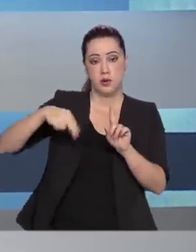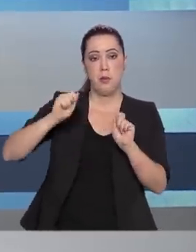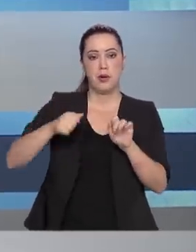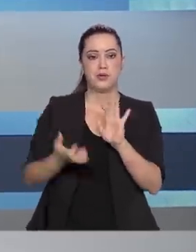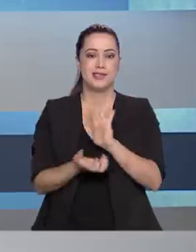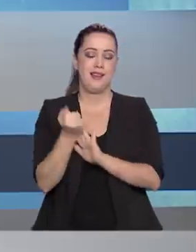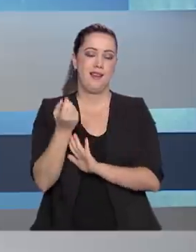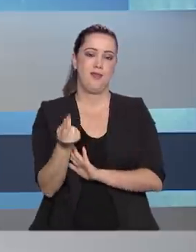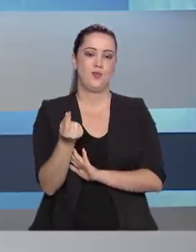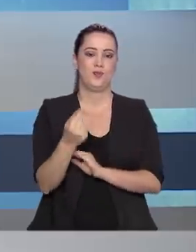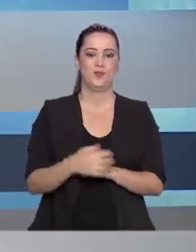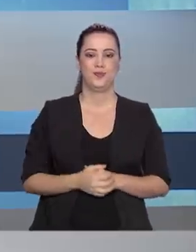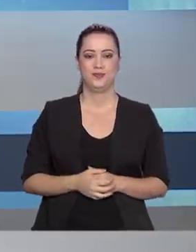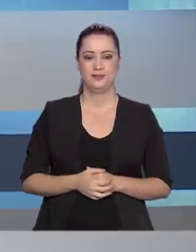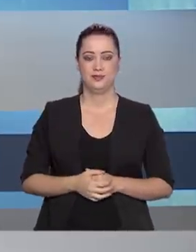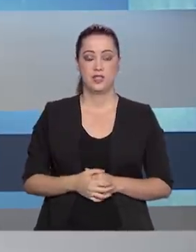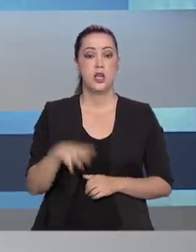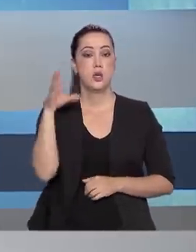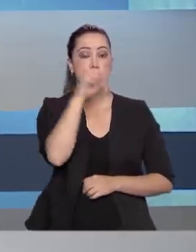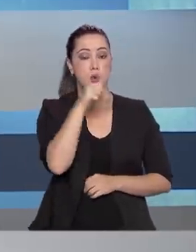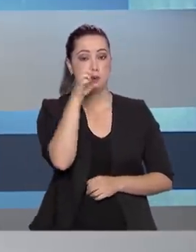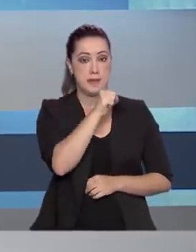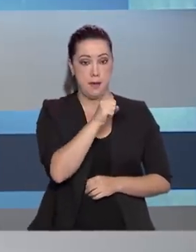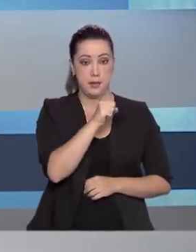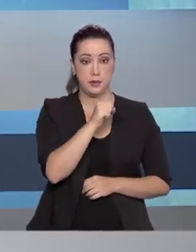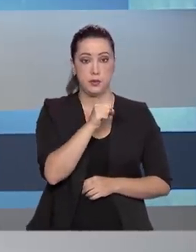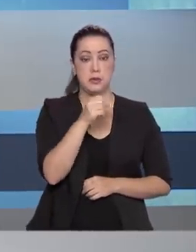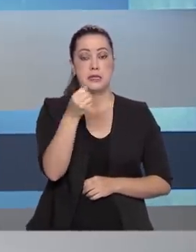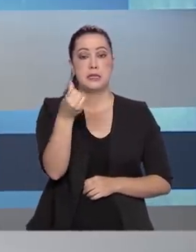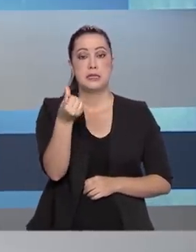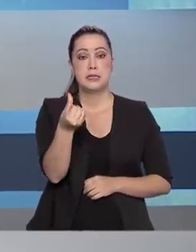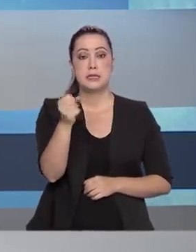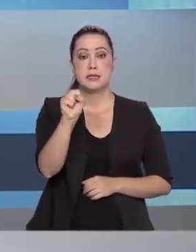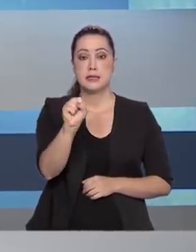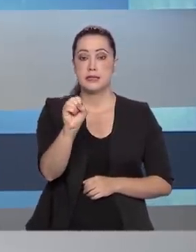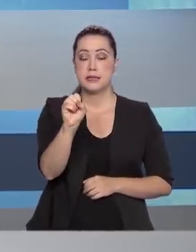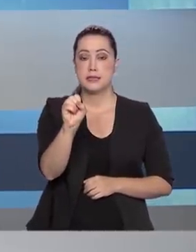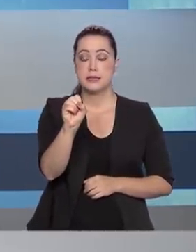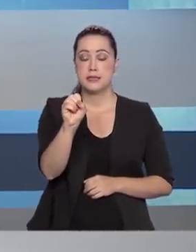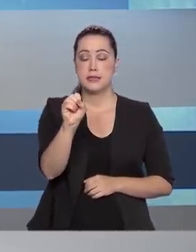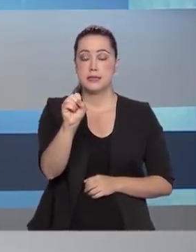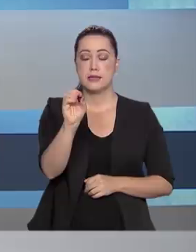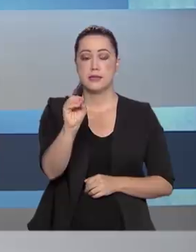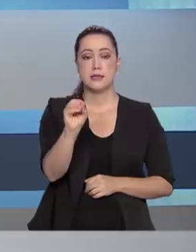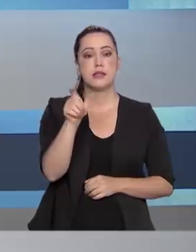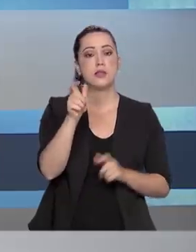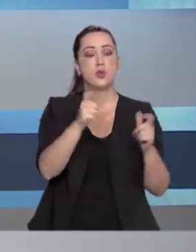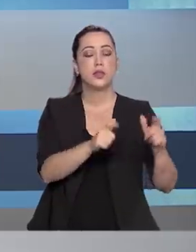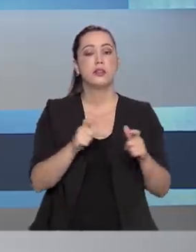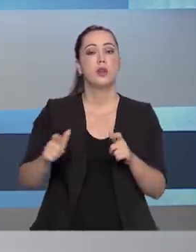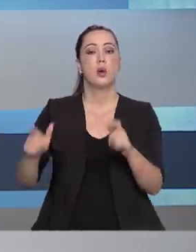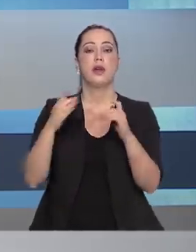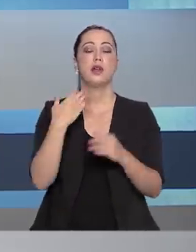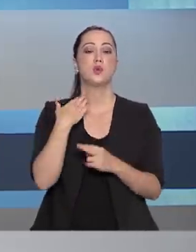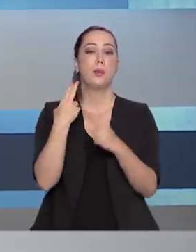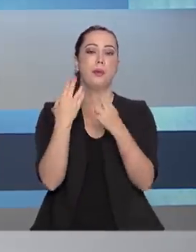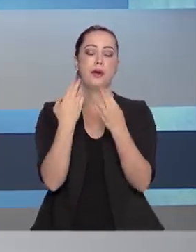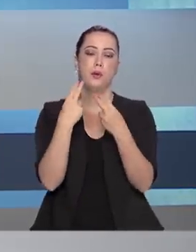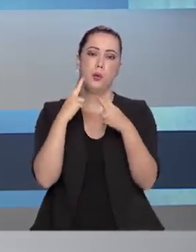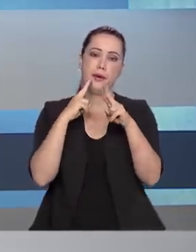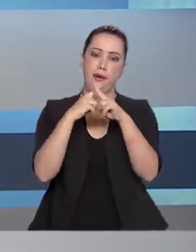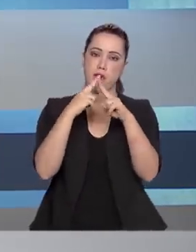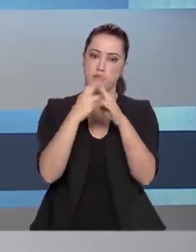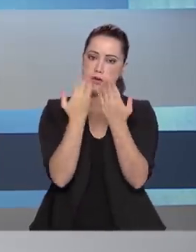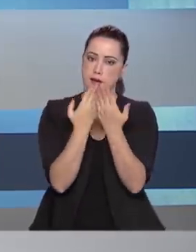poderão sacar o benefício. No sábado, 680 agências da Caixa em todo o país vão abrir para